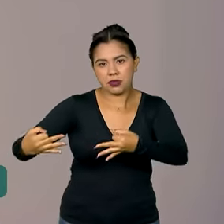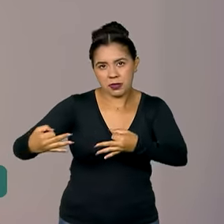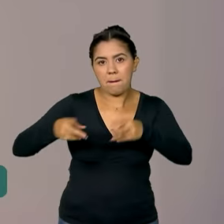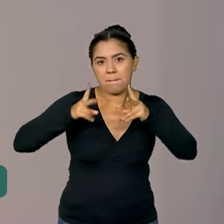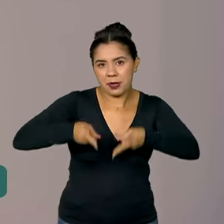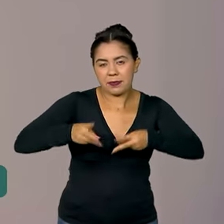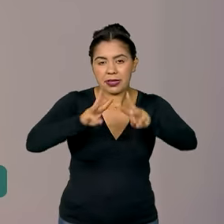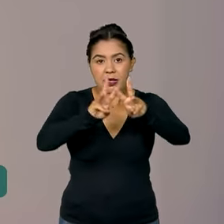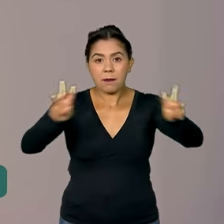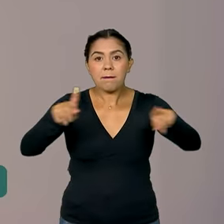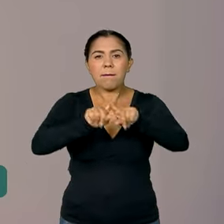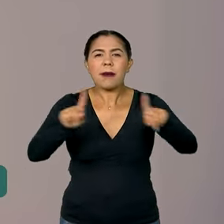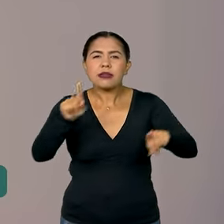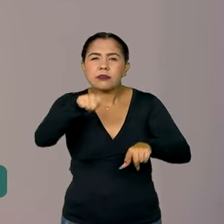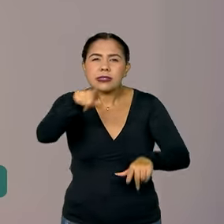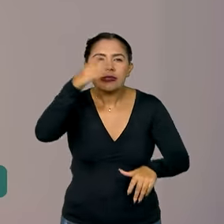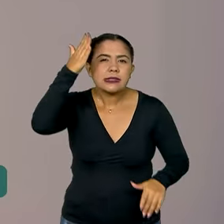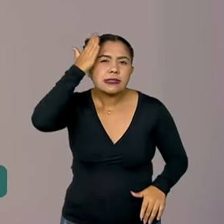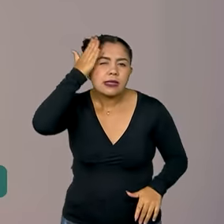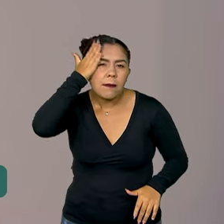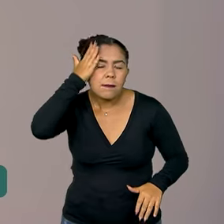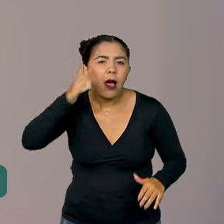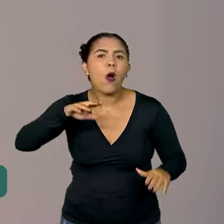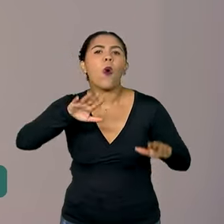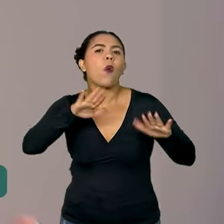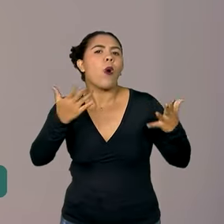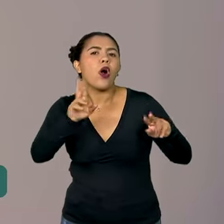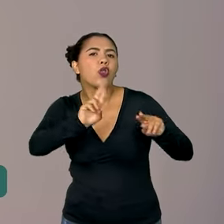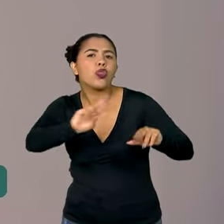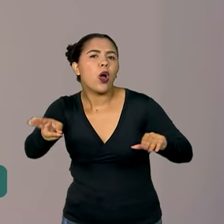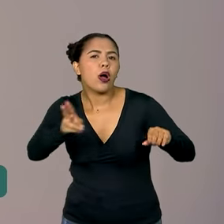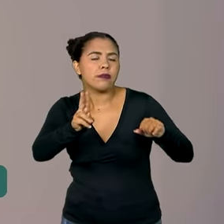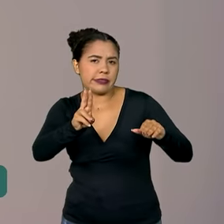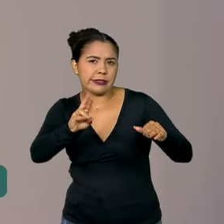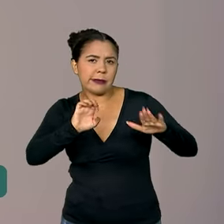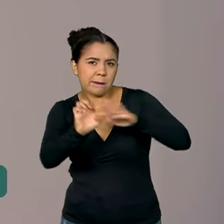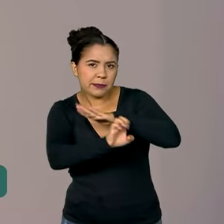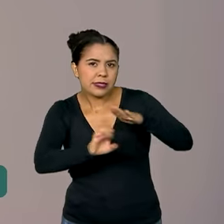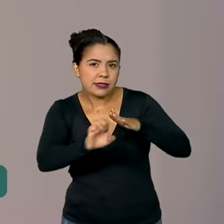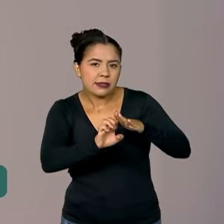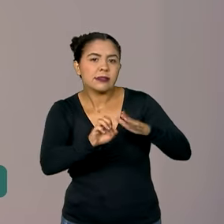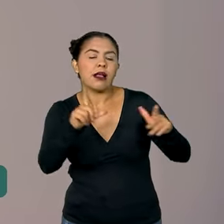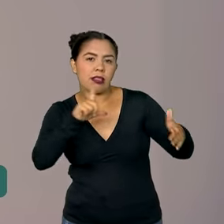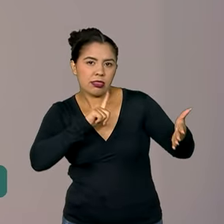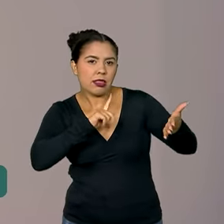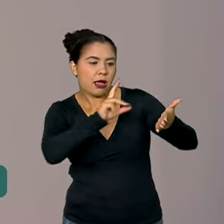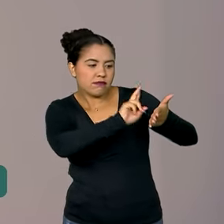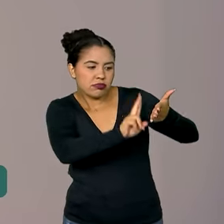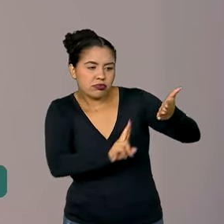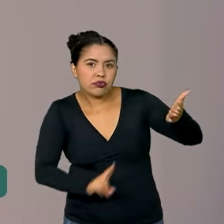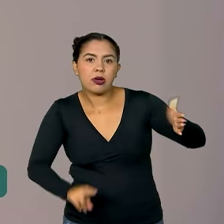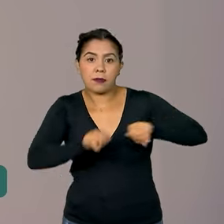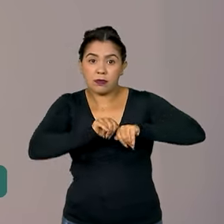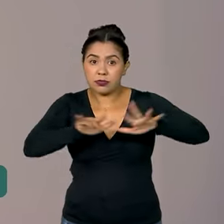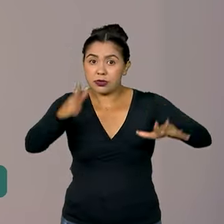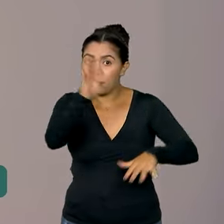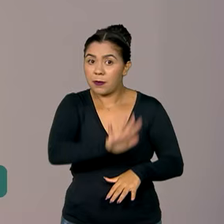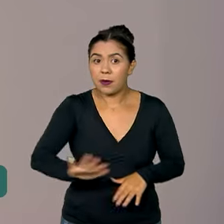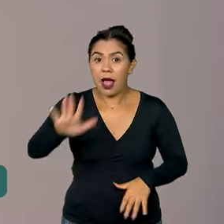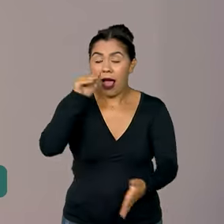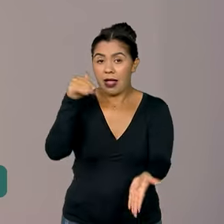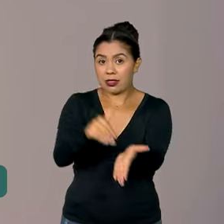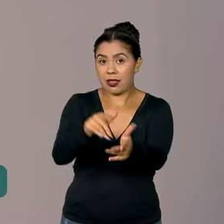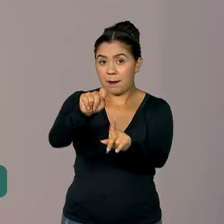identificar essas plataformas, foi realizado um monitoramento de sites e redes sociais em todo o país. Até dezembro, a